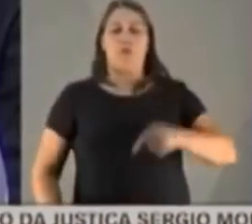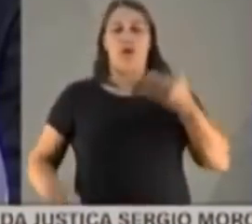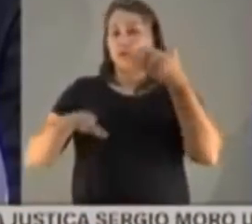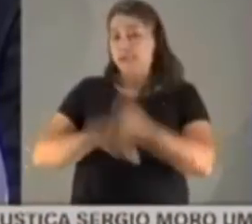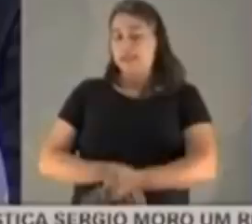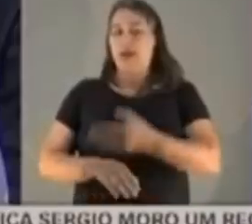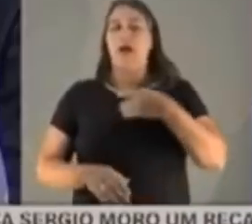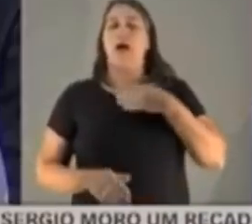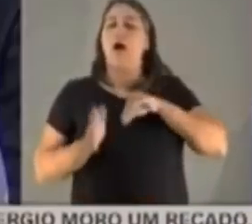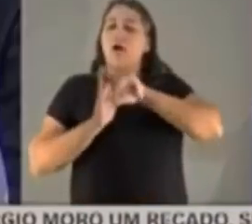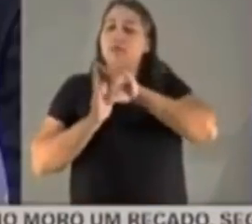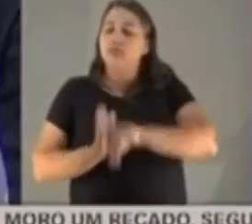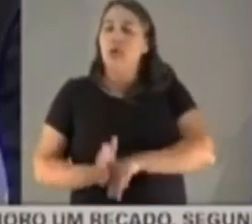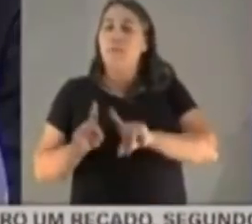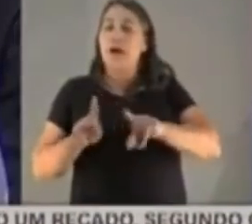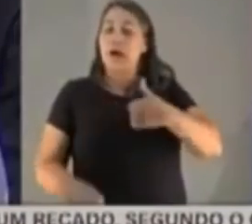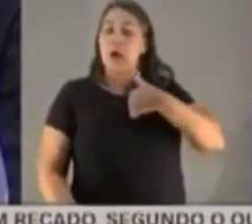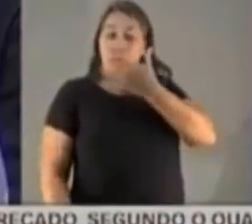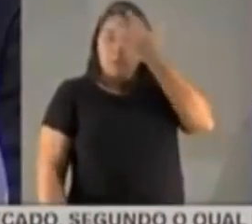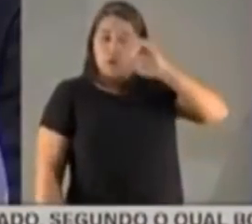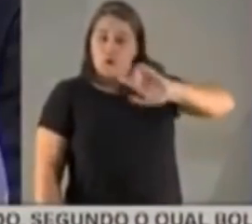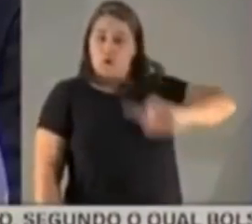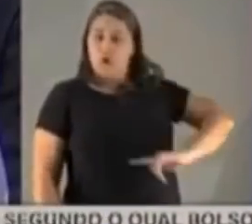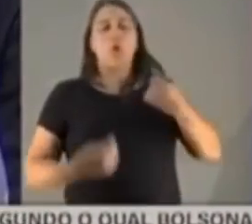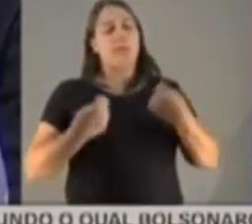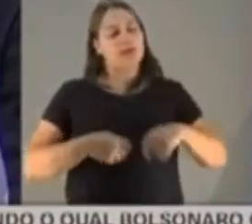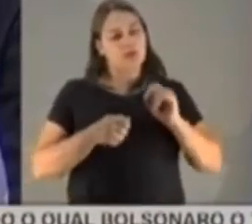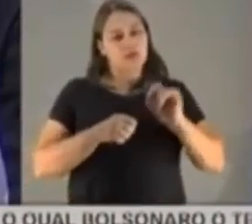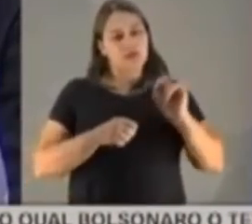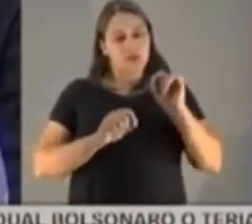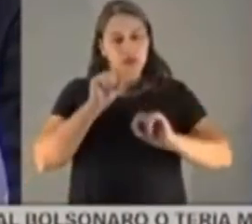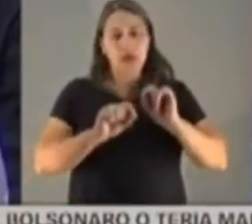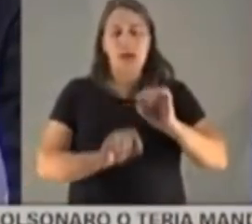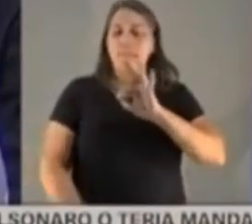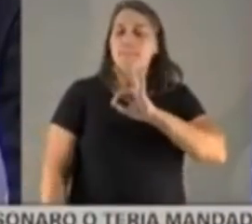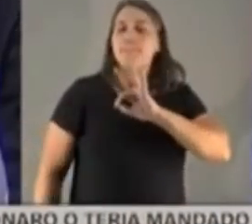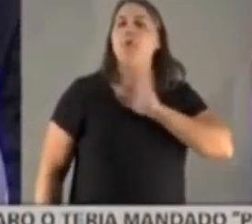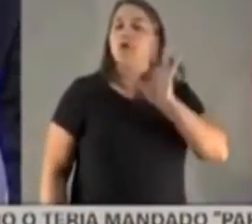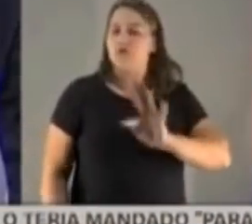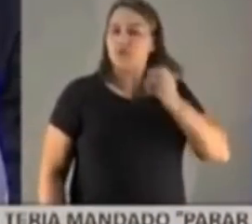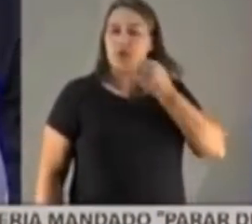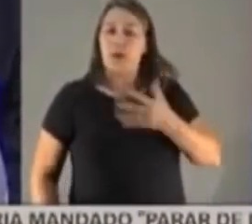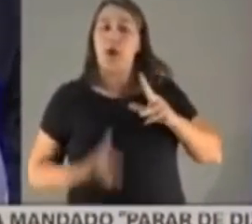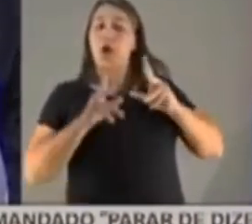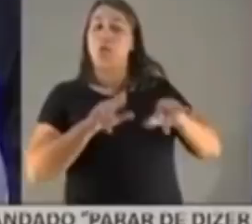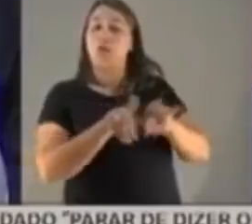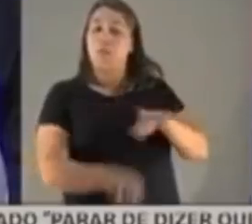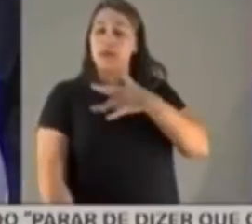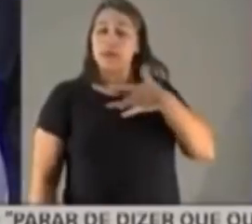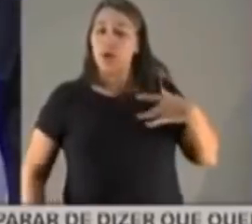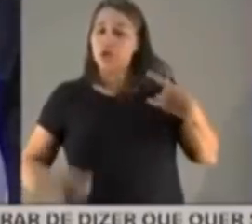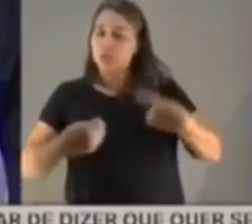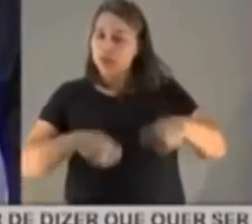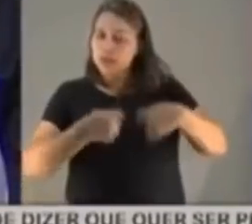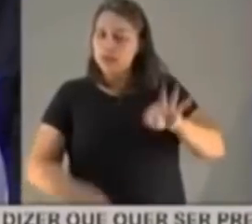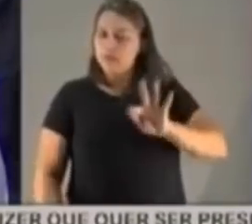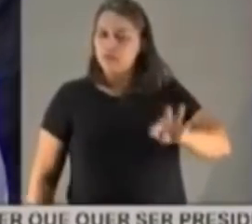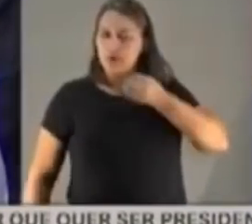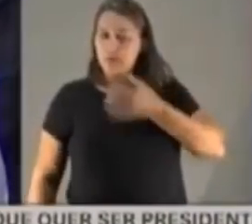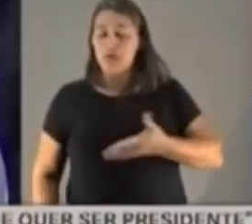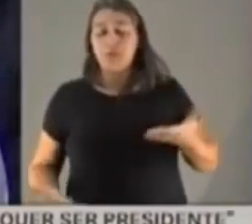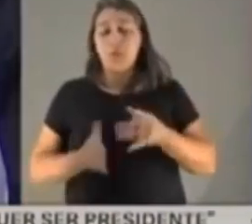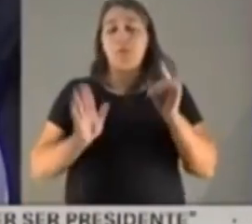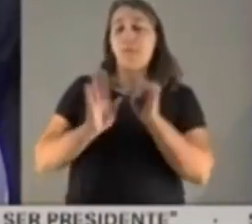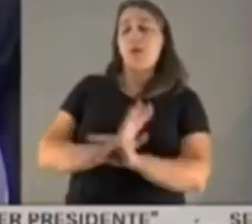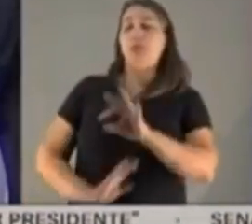investigação, mas é meu papel como governador fazer com que a polícia funcione, assim como é meu papel fazer com que a saúde funcione. Eu perguntei aos delegados,